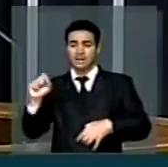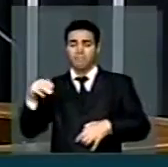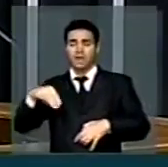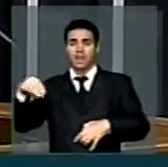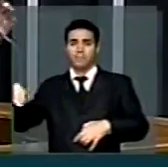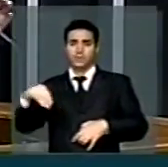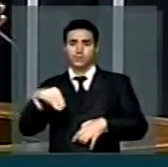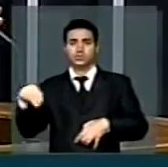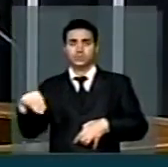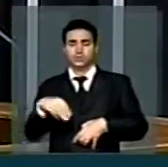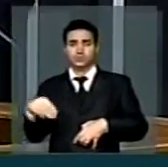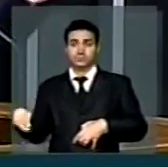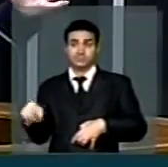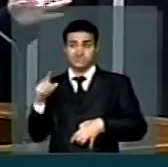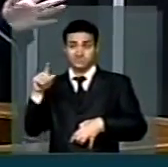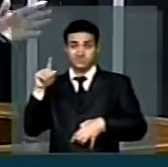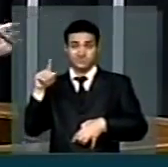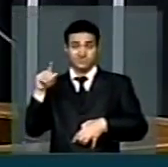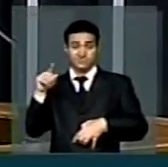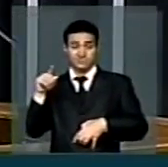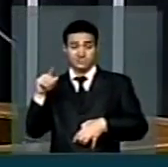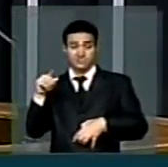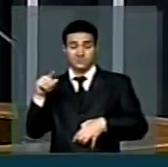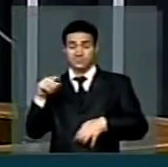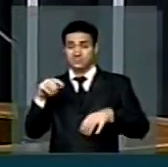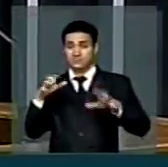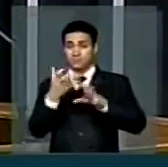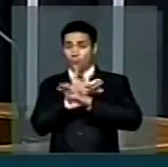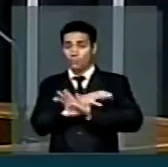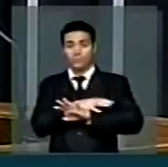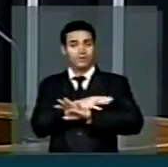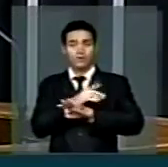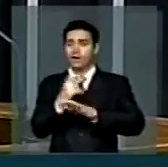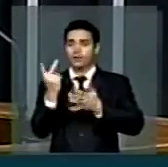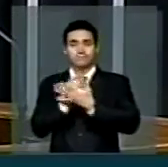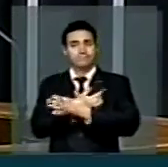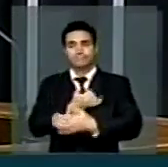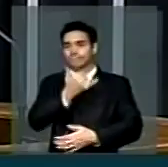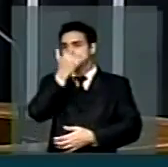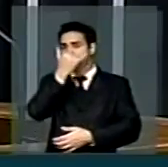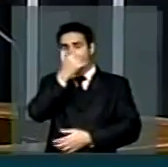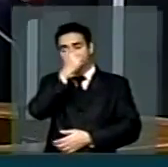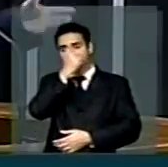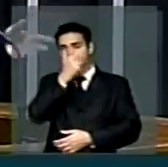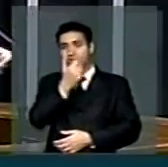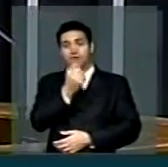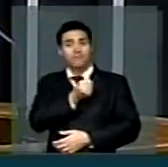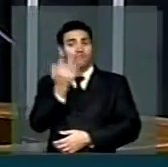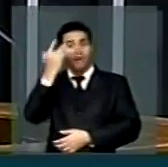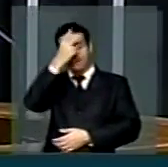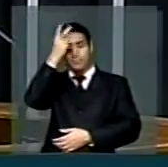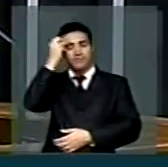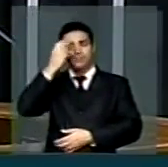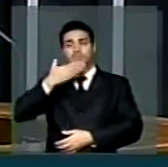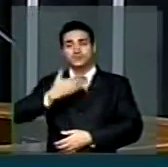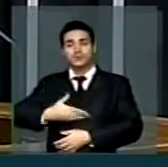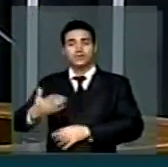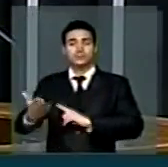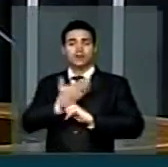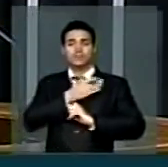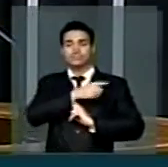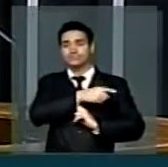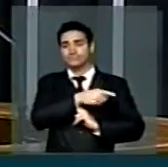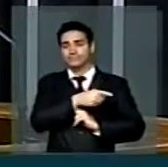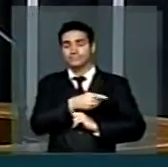100 milímetros lá no sertão pernambucano, o mundo se acaba. Eu recebi hoje pedido de vários prefeitos do Araripe, do São Francisco,